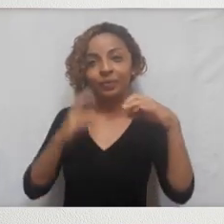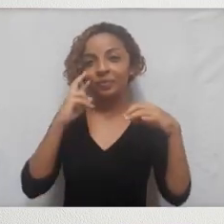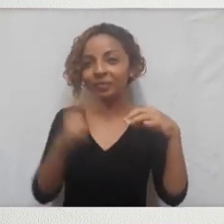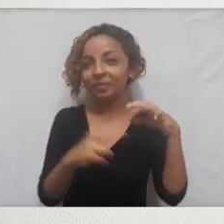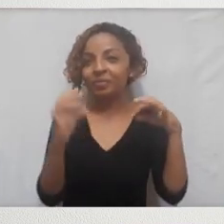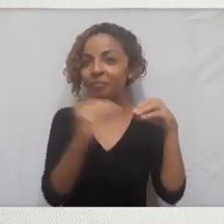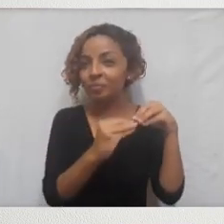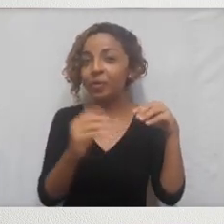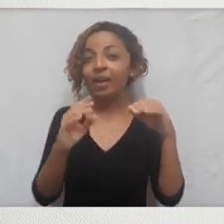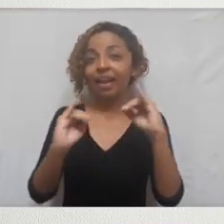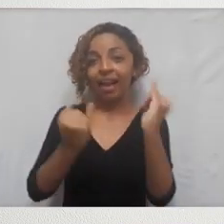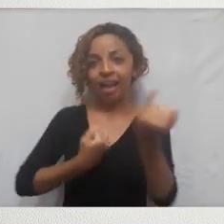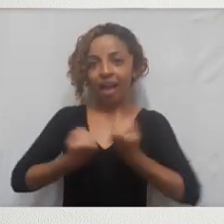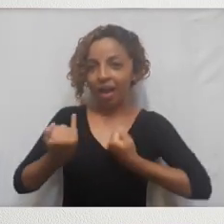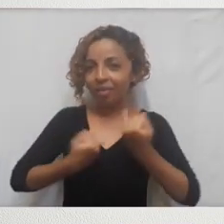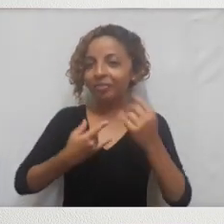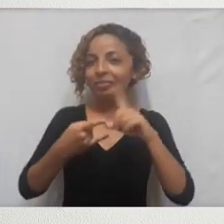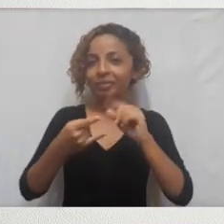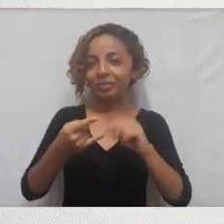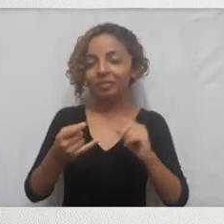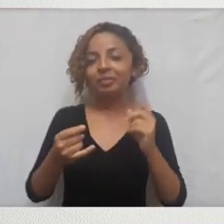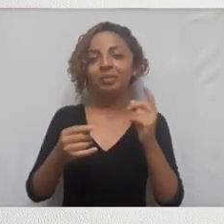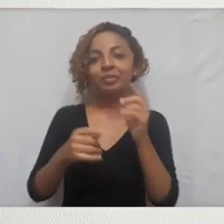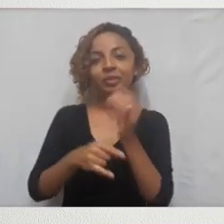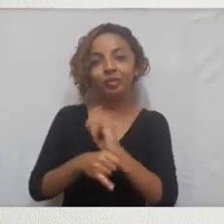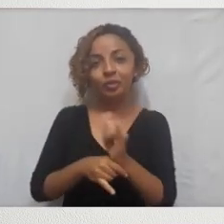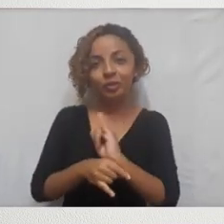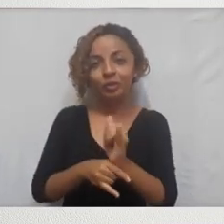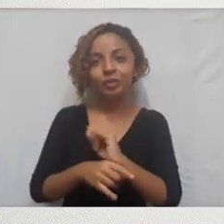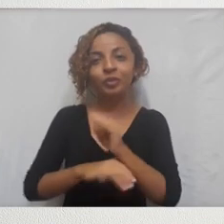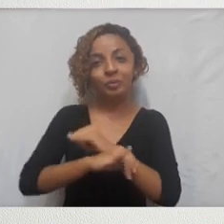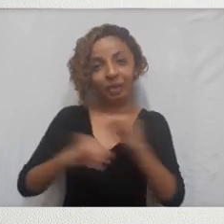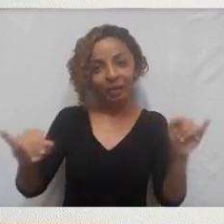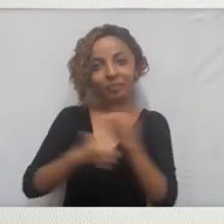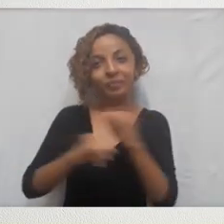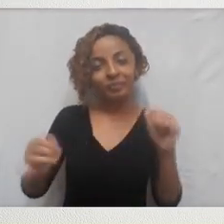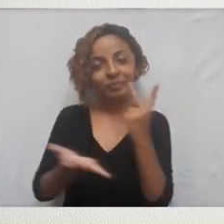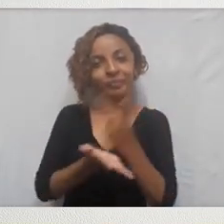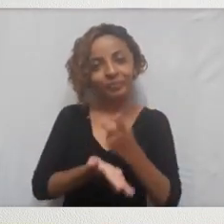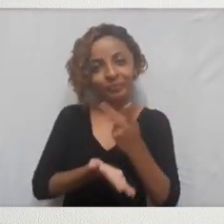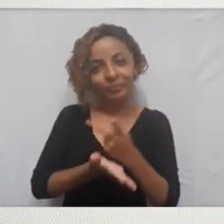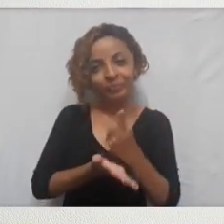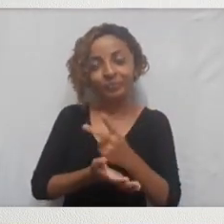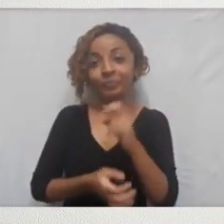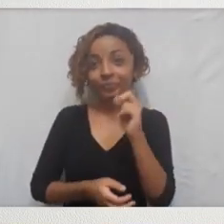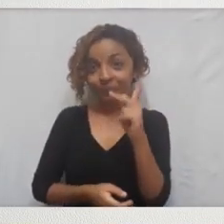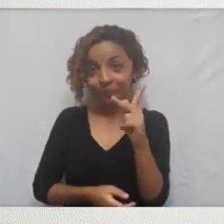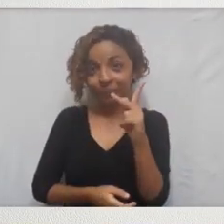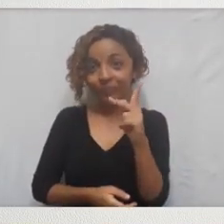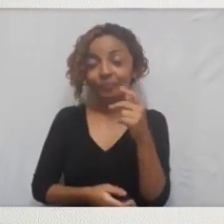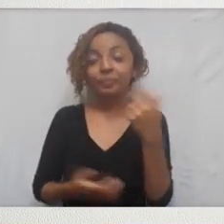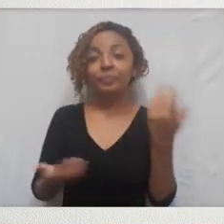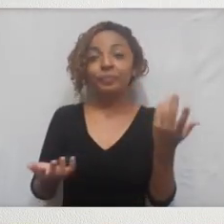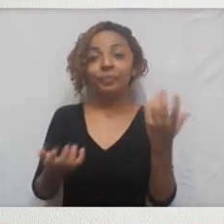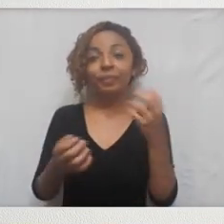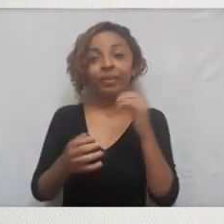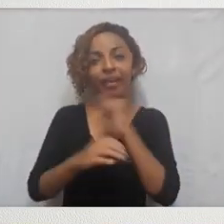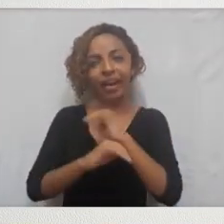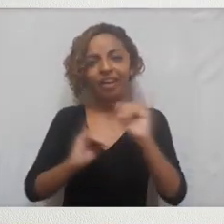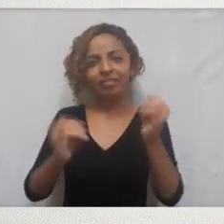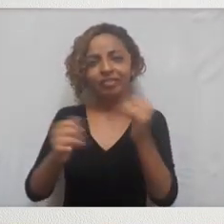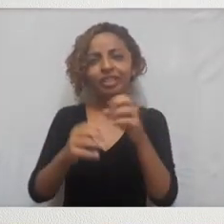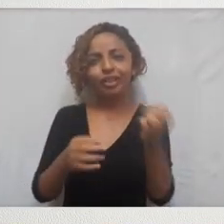novidades aqui todas as semanas, temos vídeos. Então, você estando inscrito e ativando o sininho de notificação, você fica sendo alertado